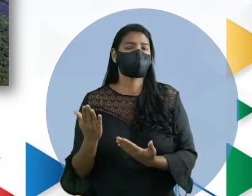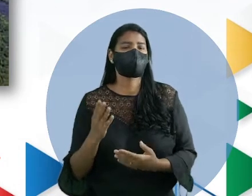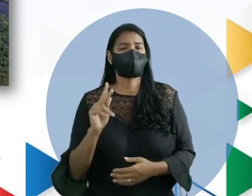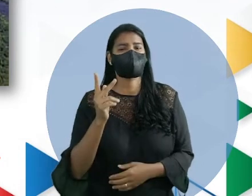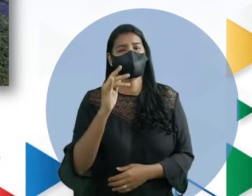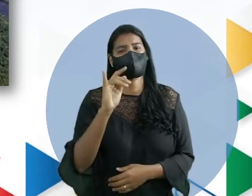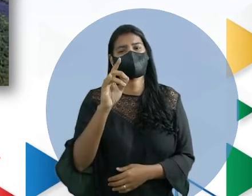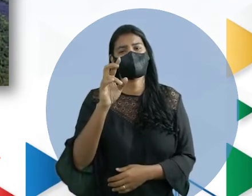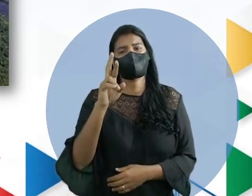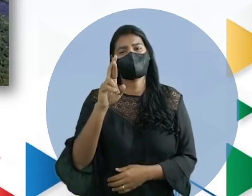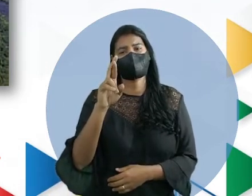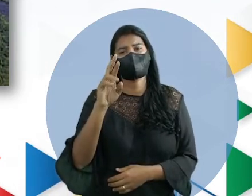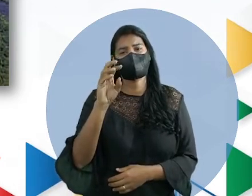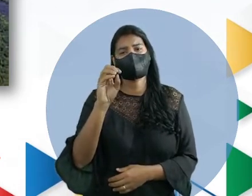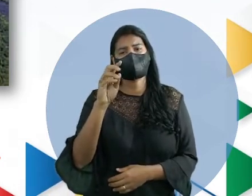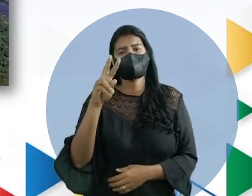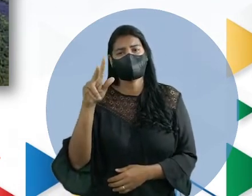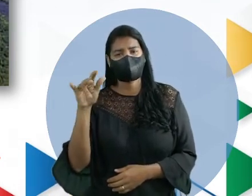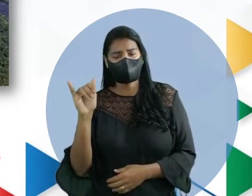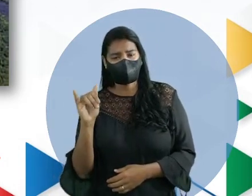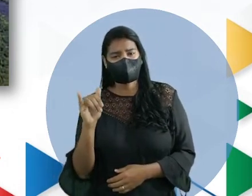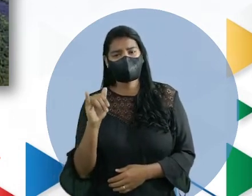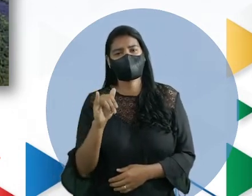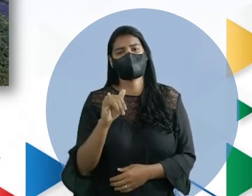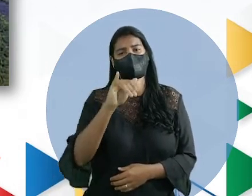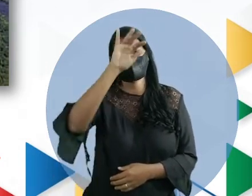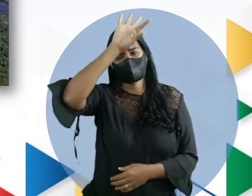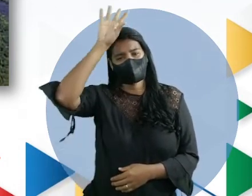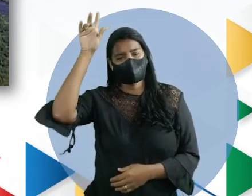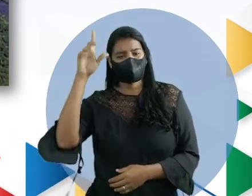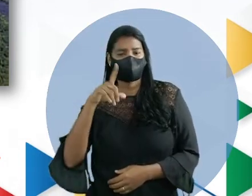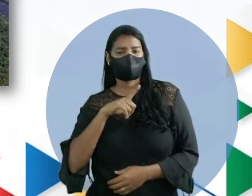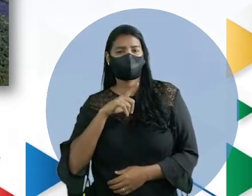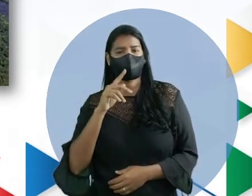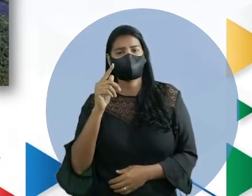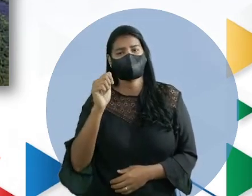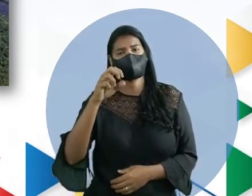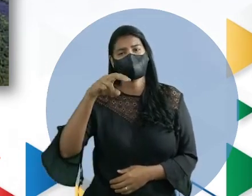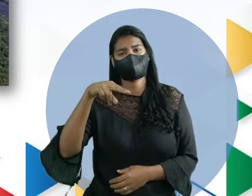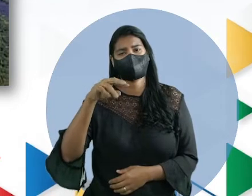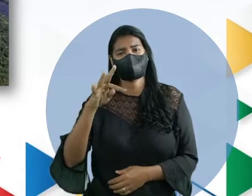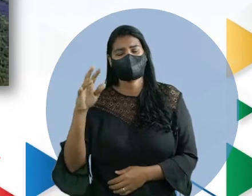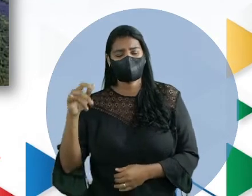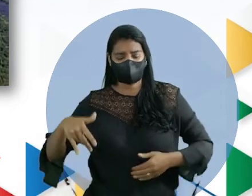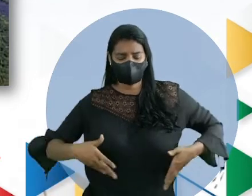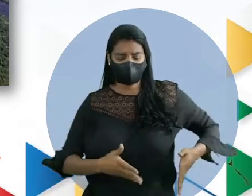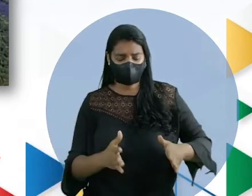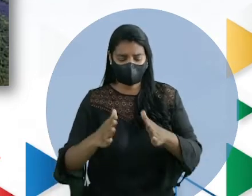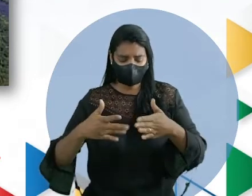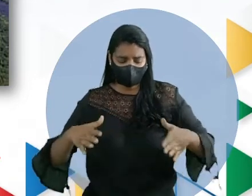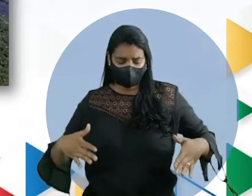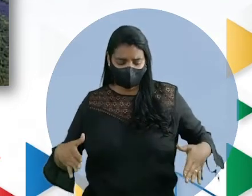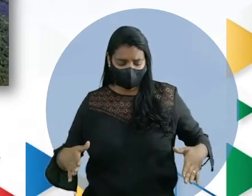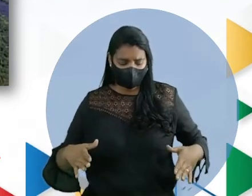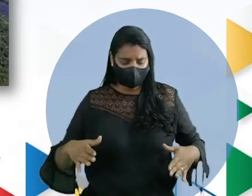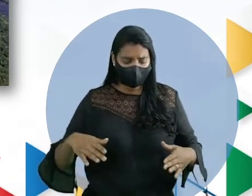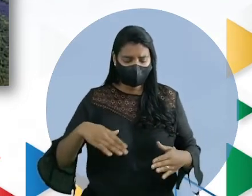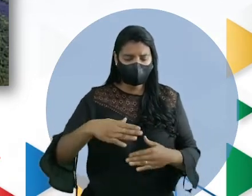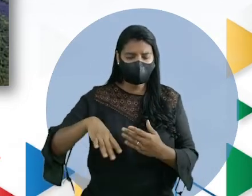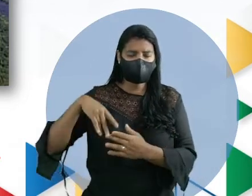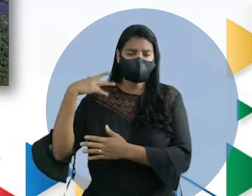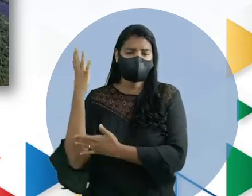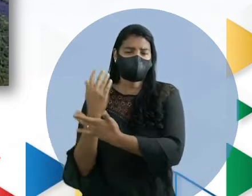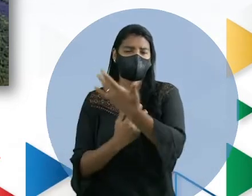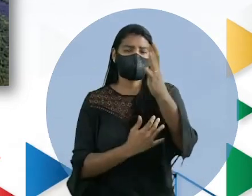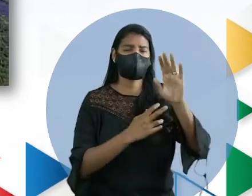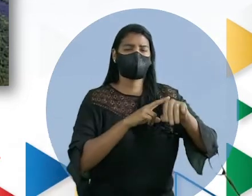Brasil, na nossa região do Pantanal. Lindo, né? Rios, lagos, misturado com o nosso verde,